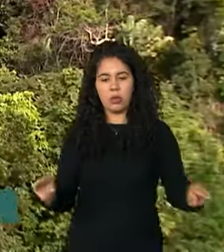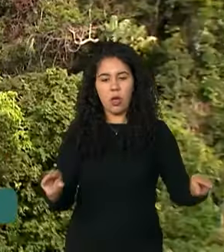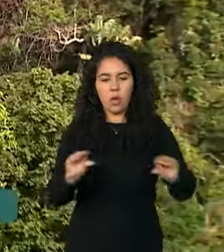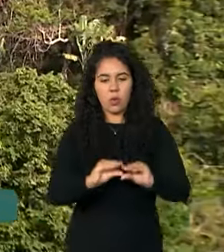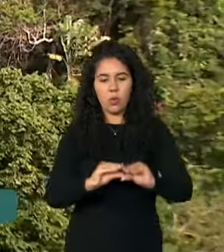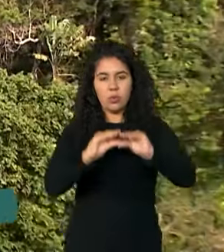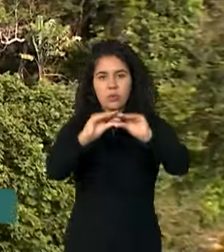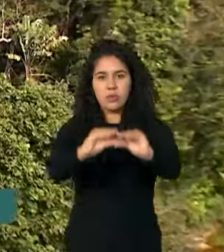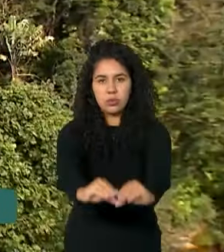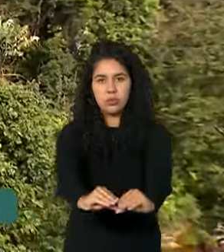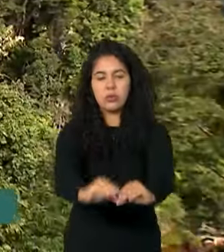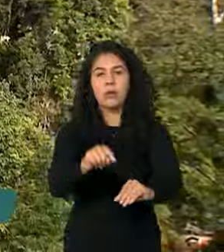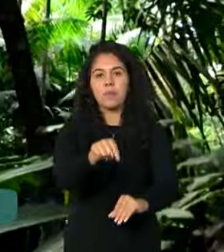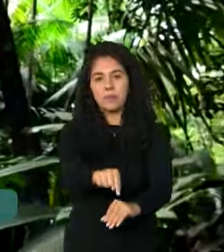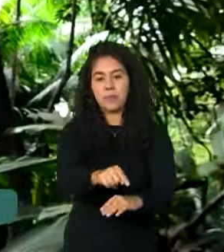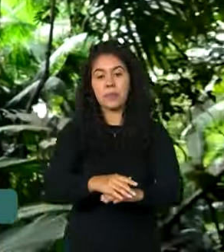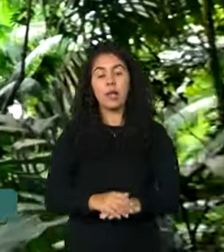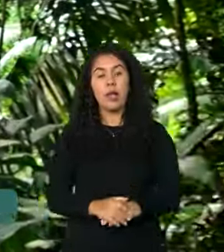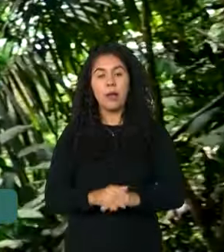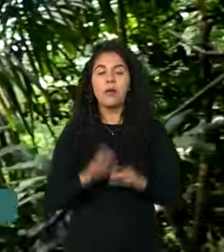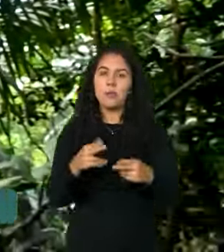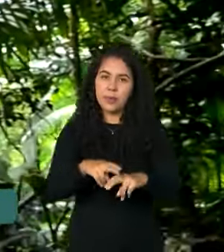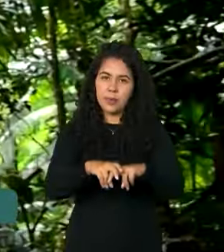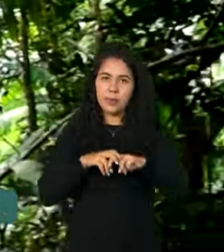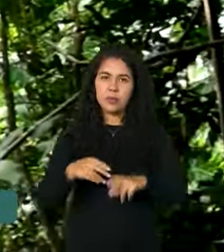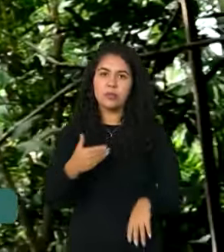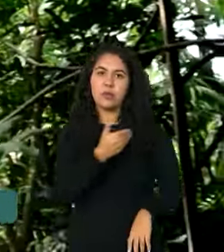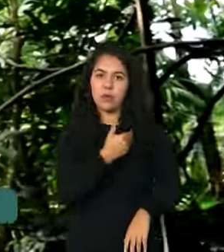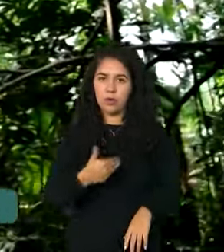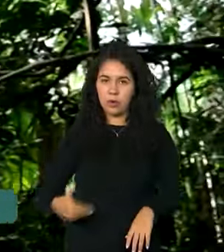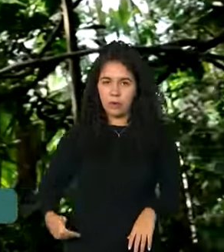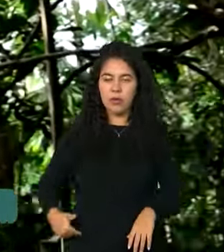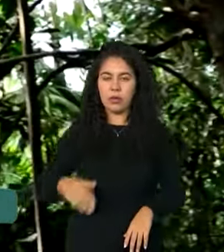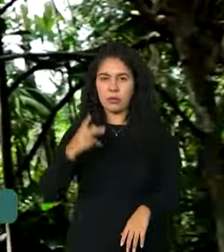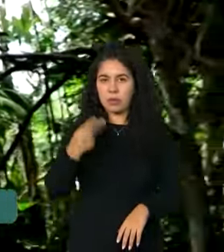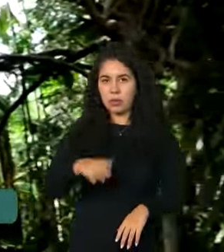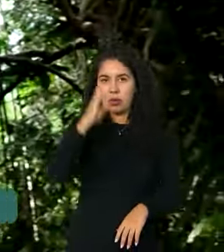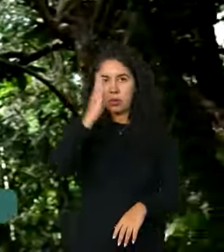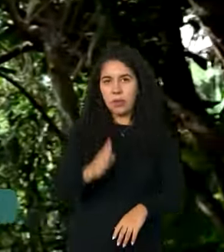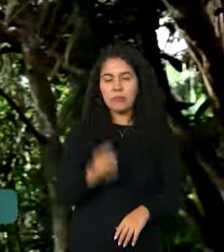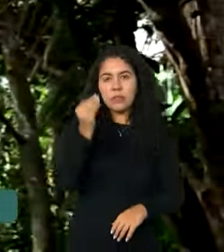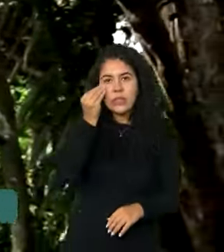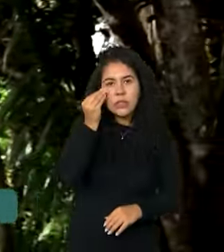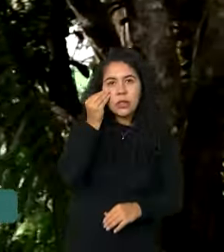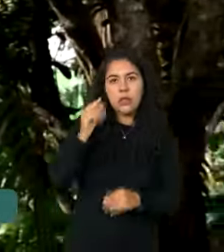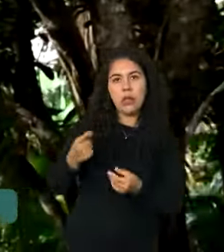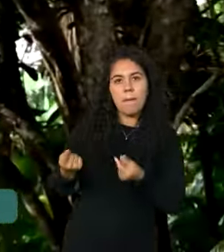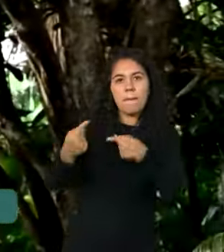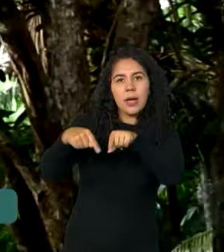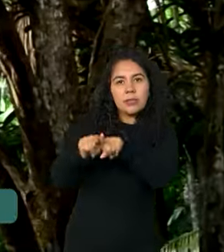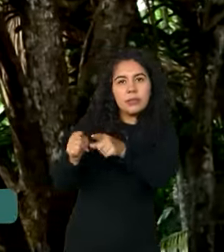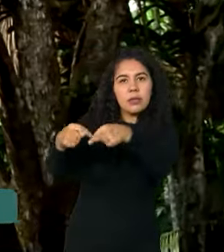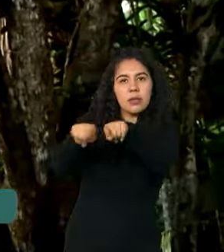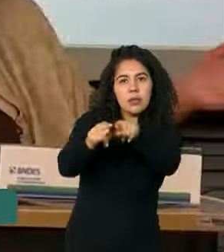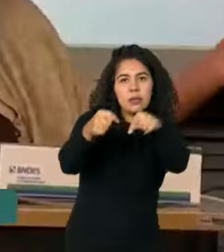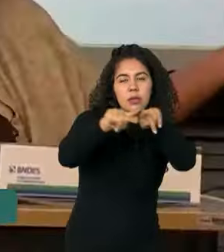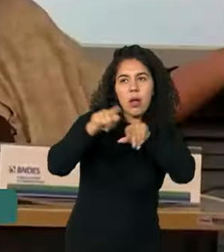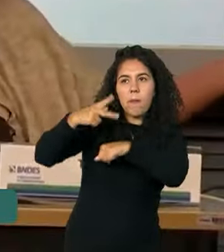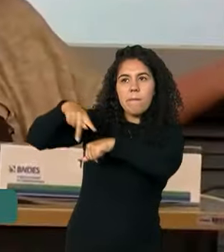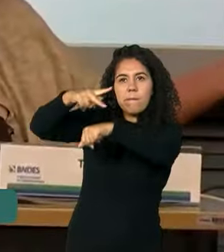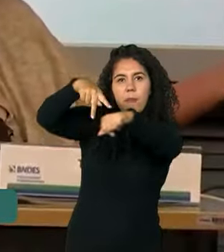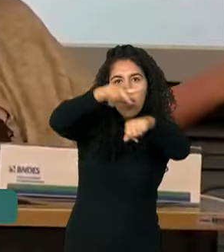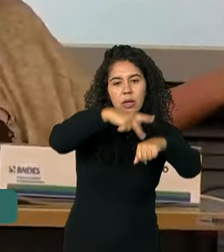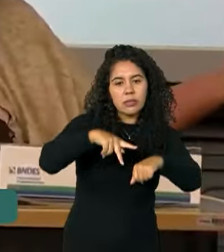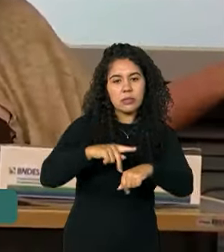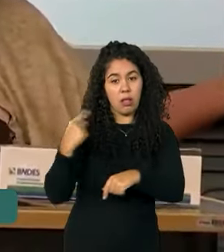a 50 bilhões de reais. Por isso, o governo brasileiro busca cooperação internacional e novas parcerias. O